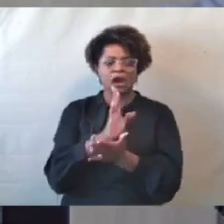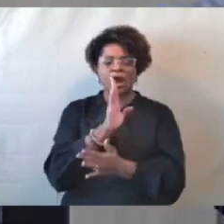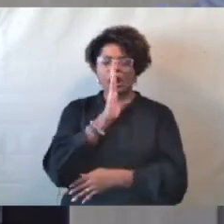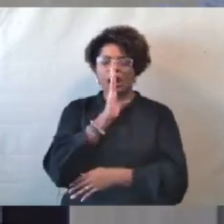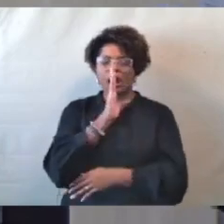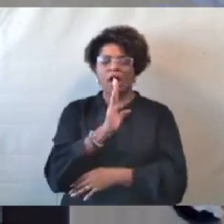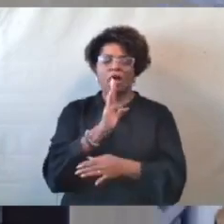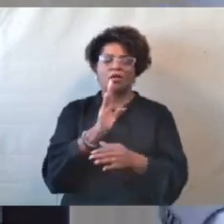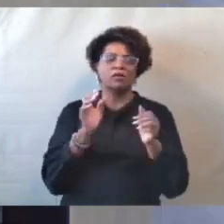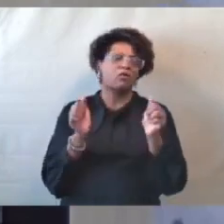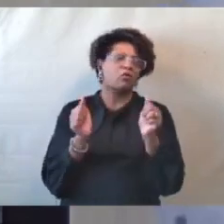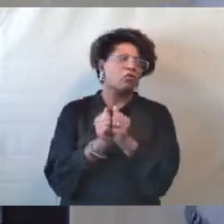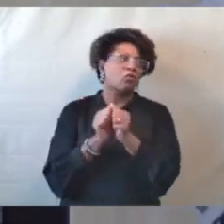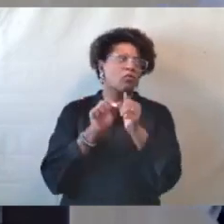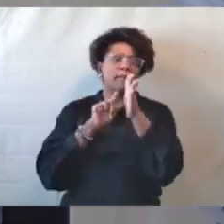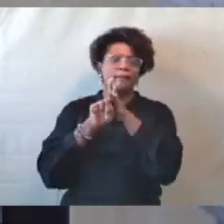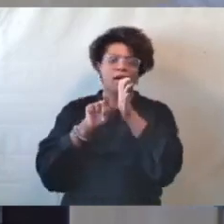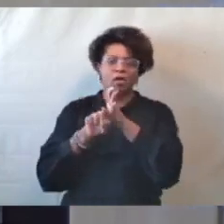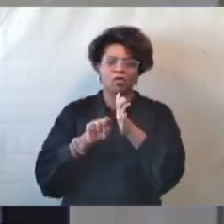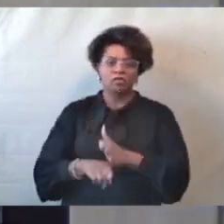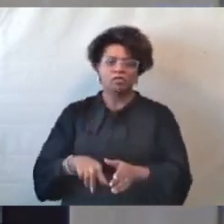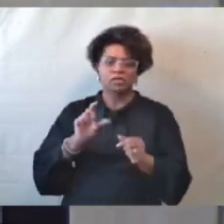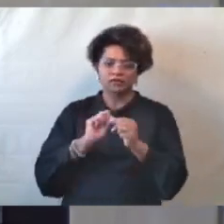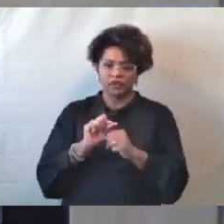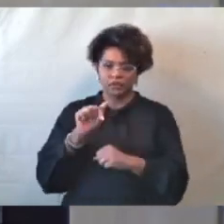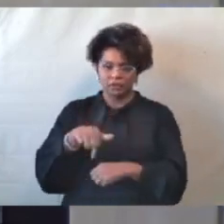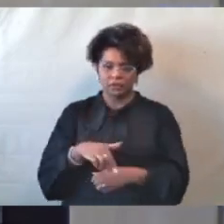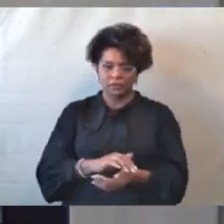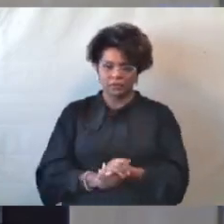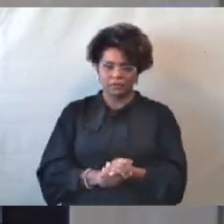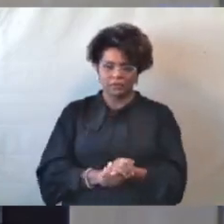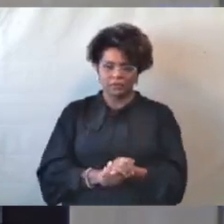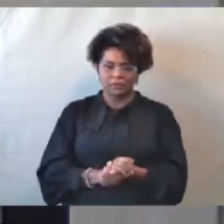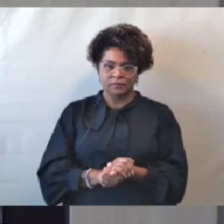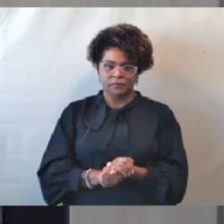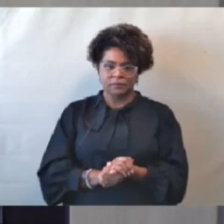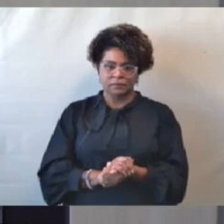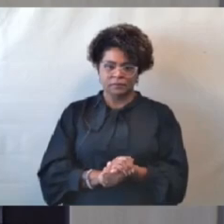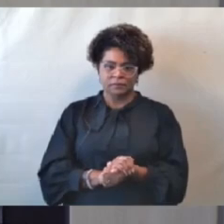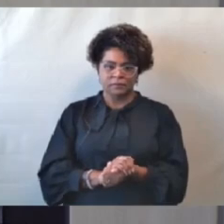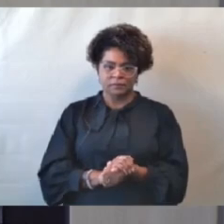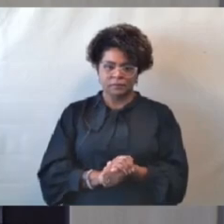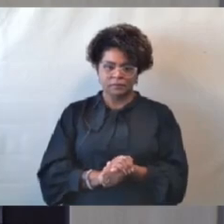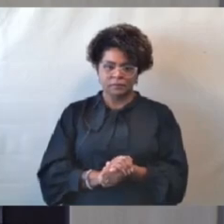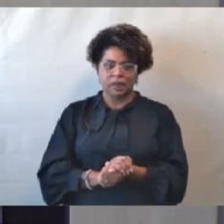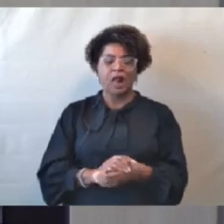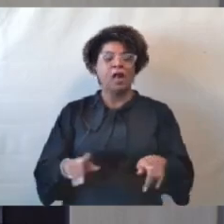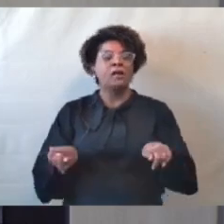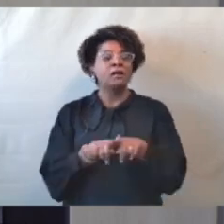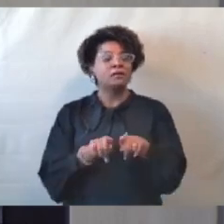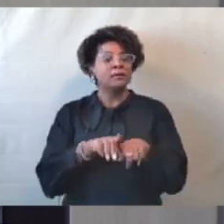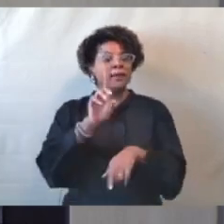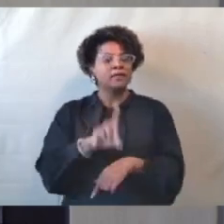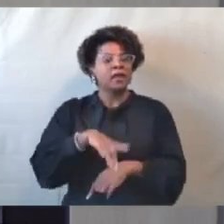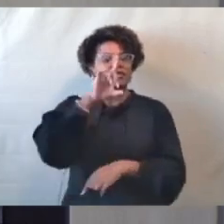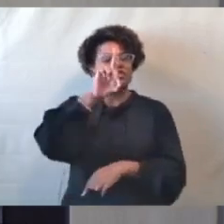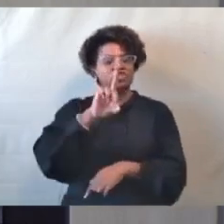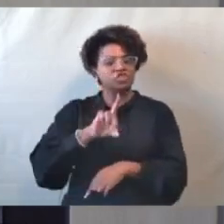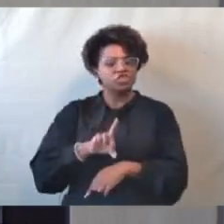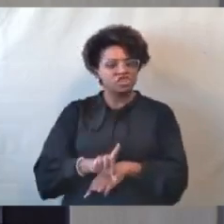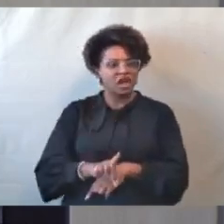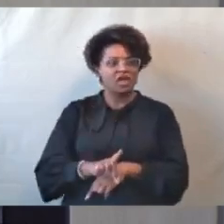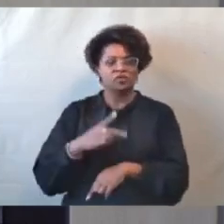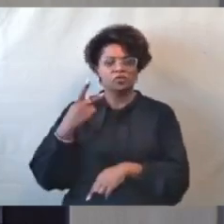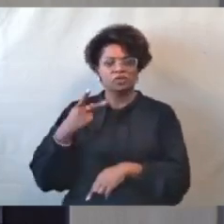perguntas que lhe forem formuladas, sendo-lhe também assegurada assistência de